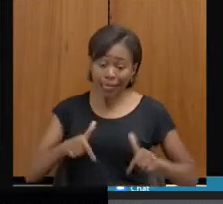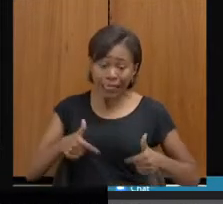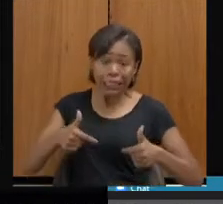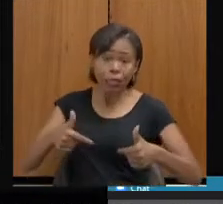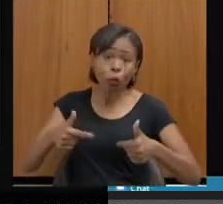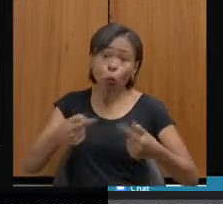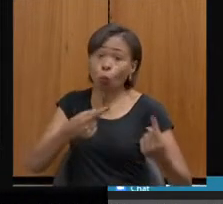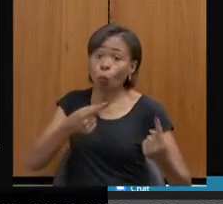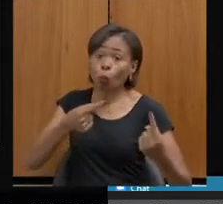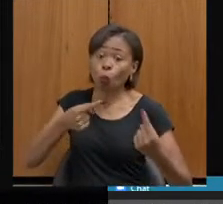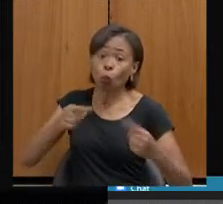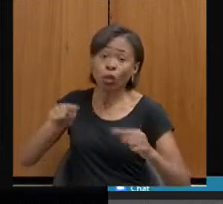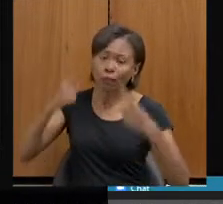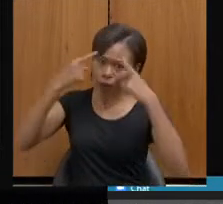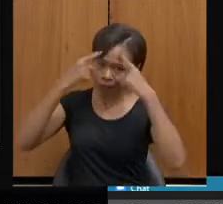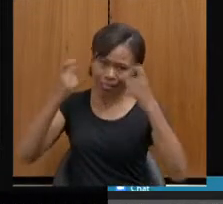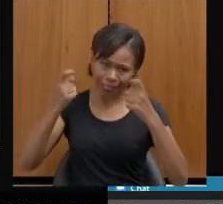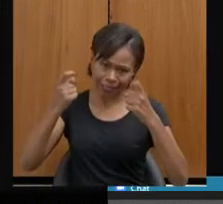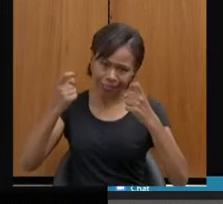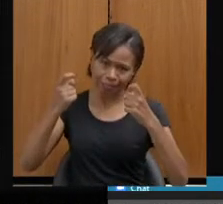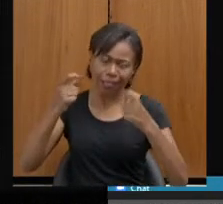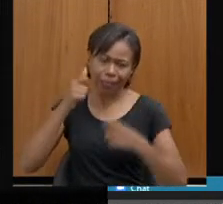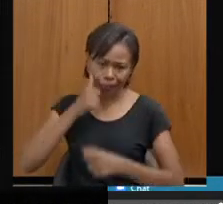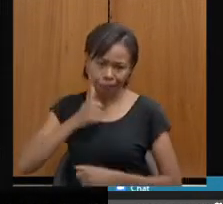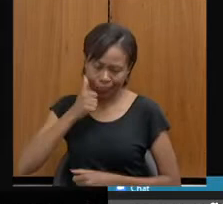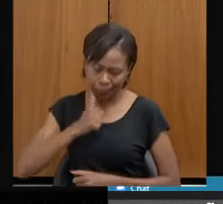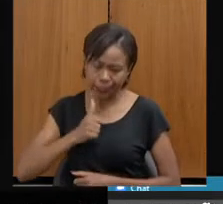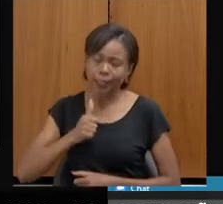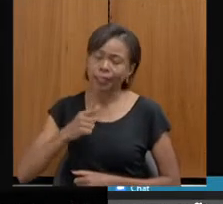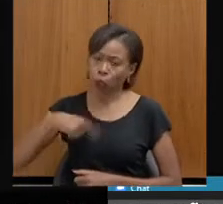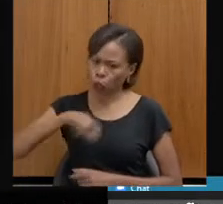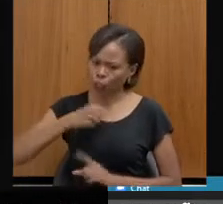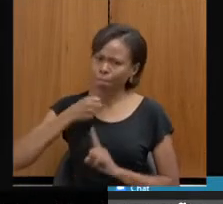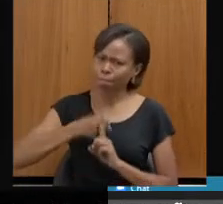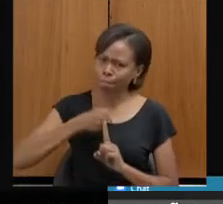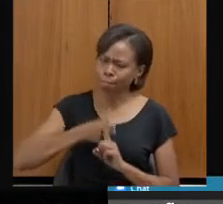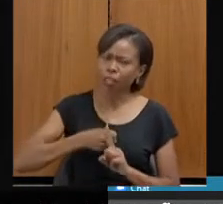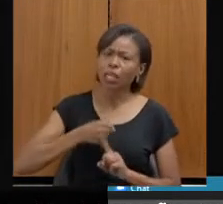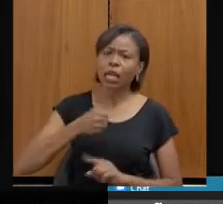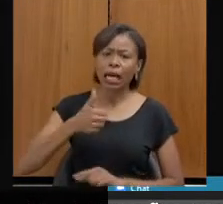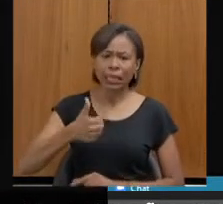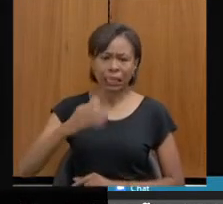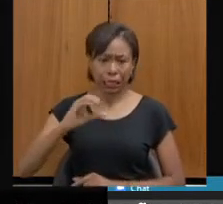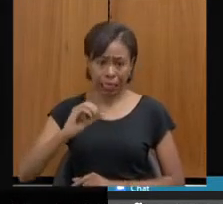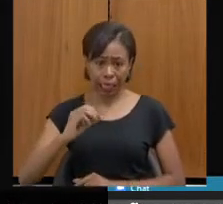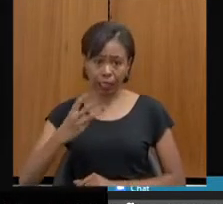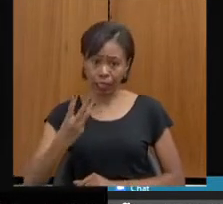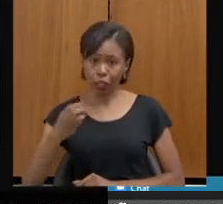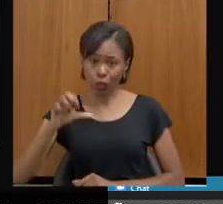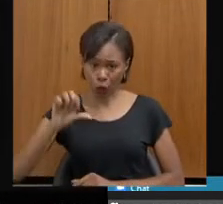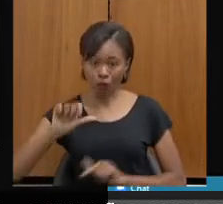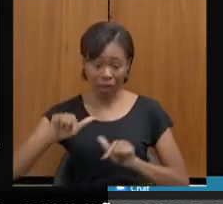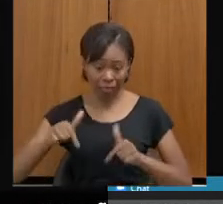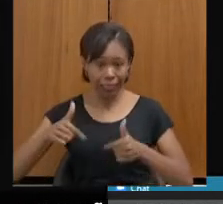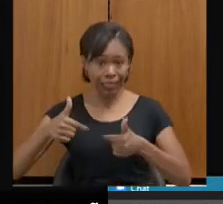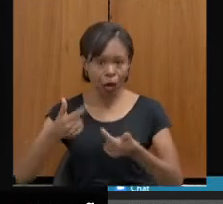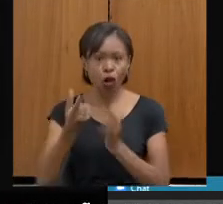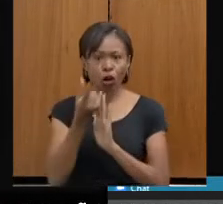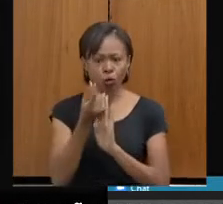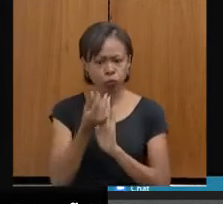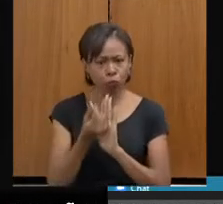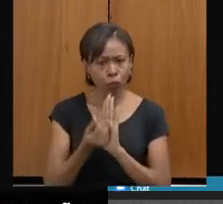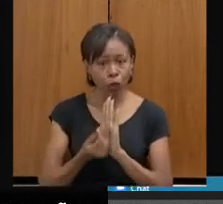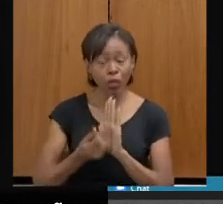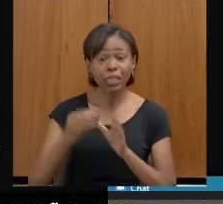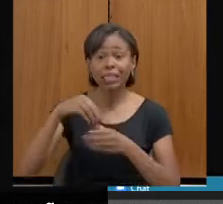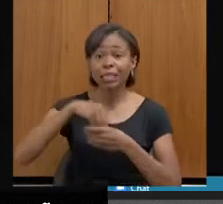contra a mulher. Nós lutamos por isso, colocamos a ação 1039 lá, conseguimos inserir essa ação orçamentária no PPAG,